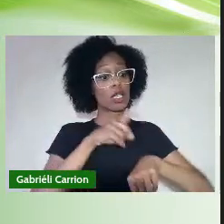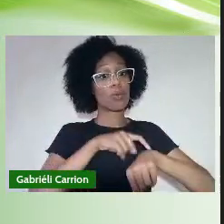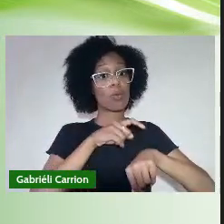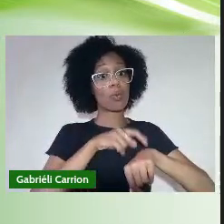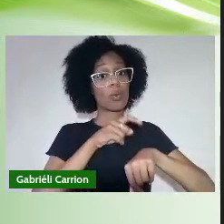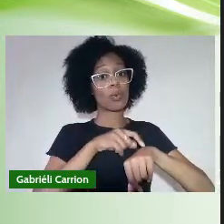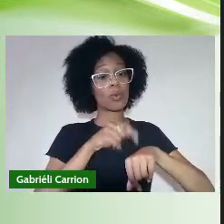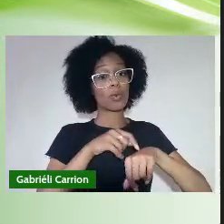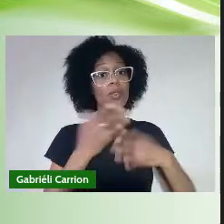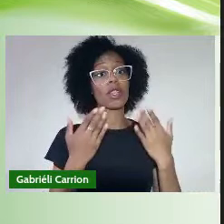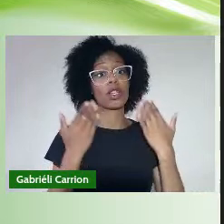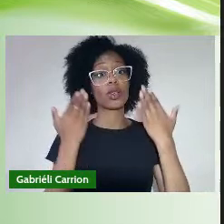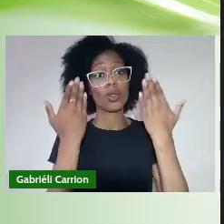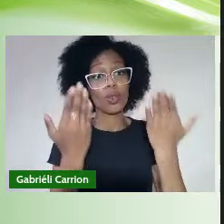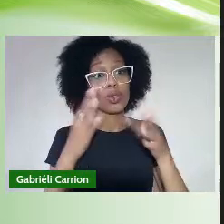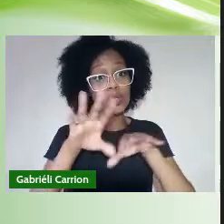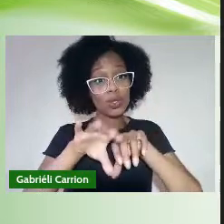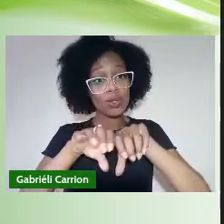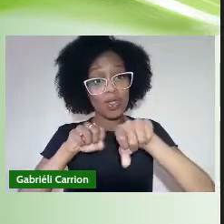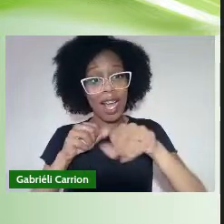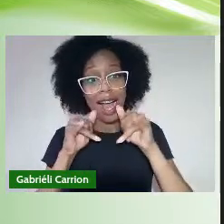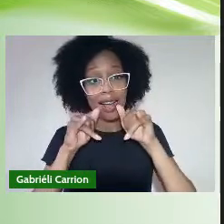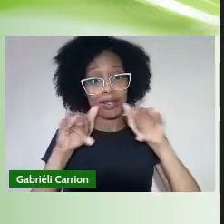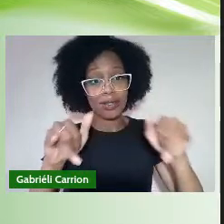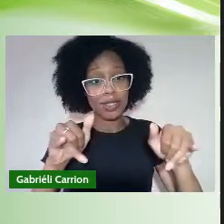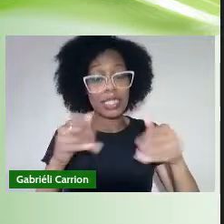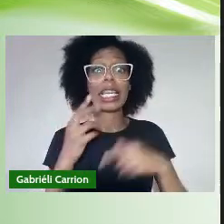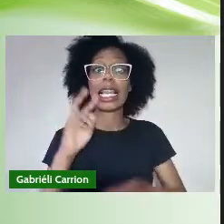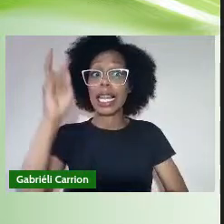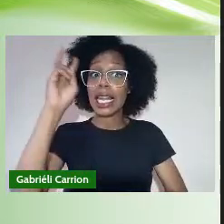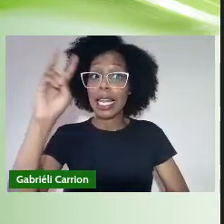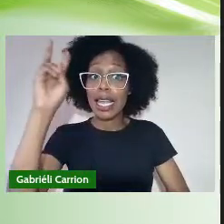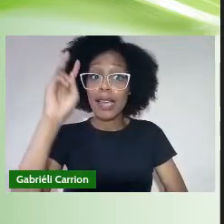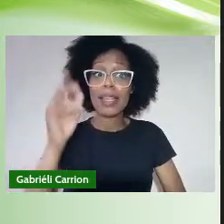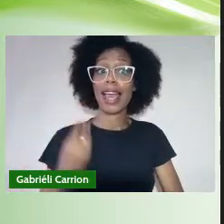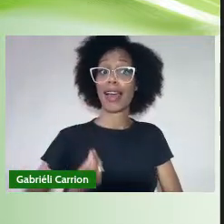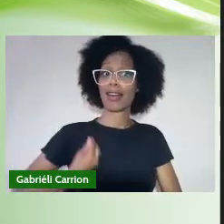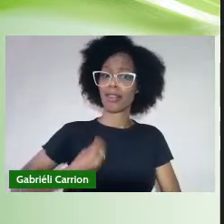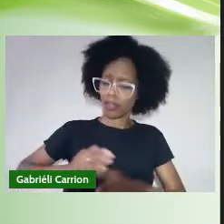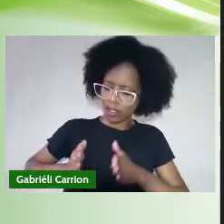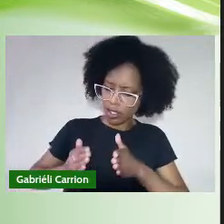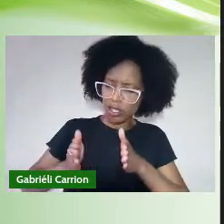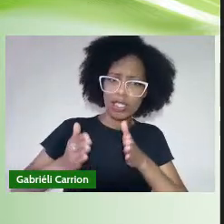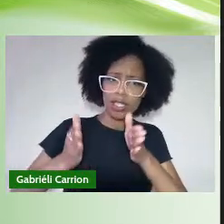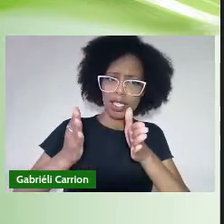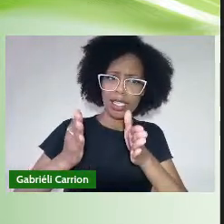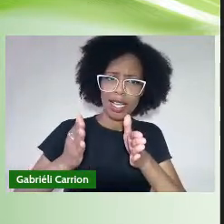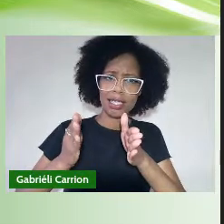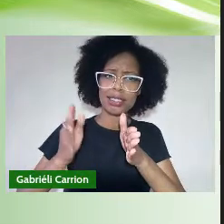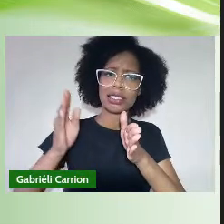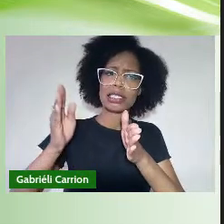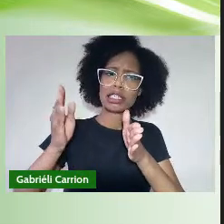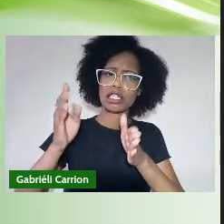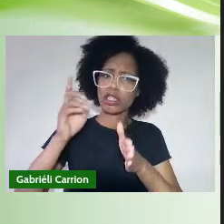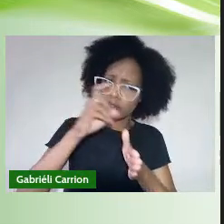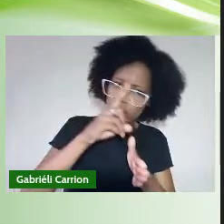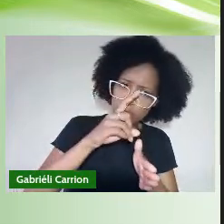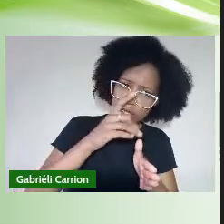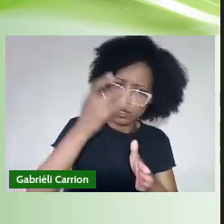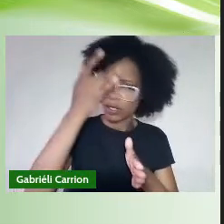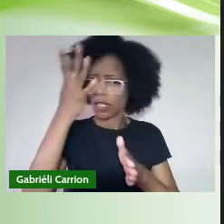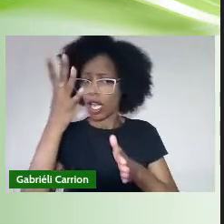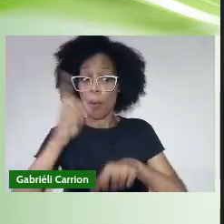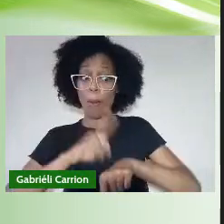formandos E lhes digo Lembre-se De que a vida É uma jornada Cheia de altos E baixos De momentos Bons E